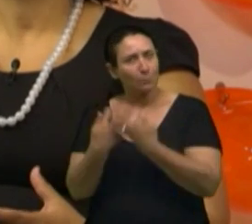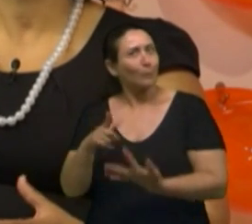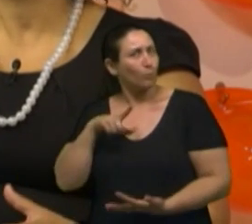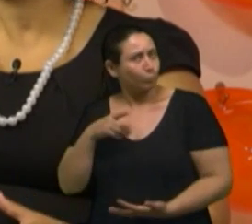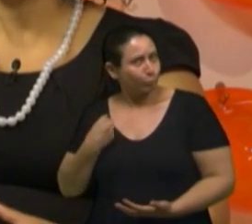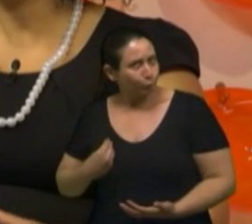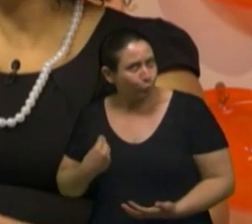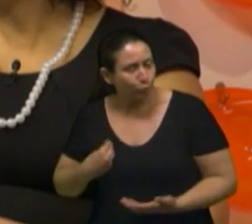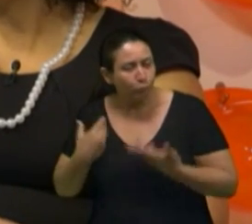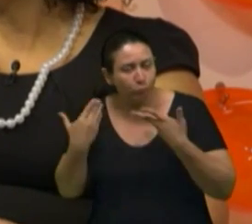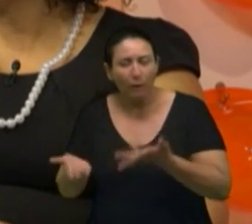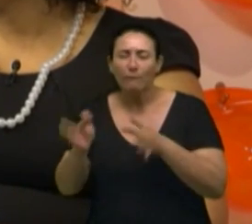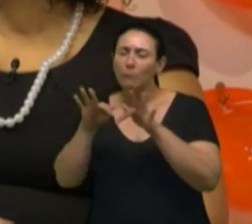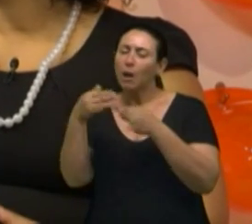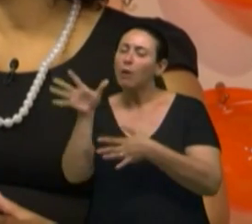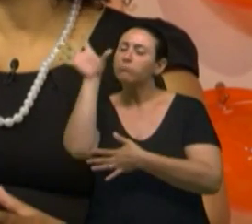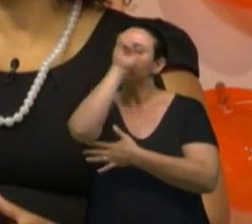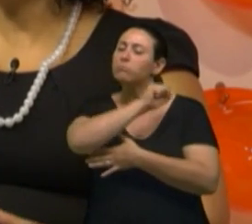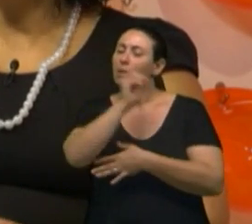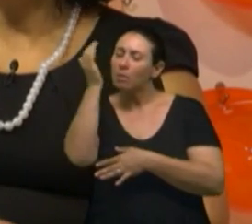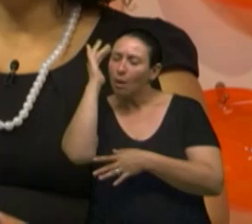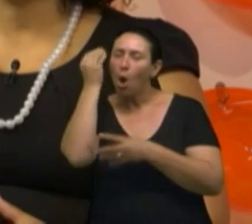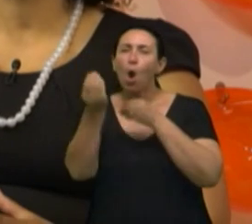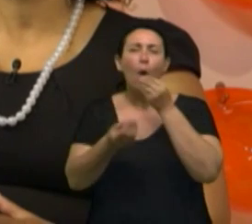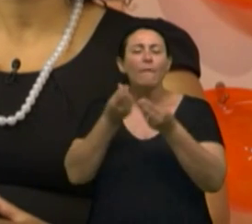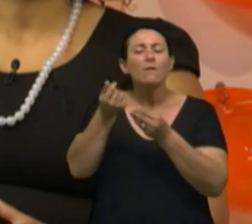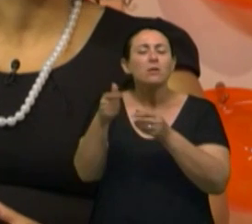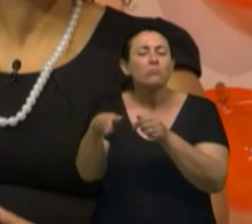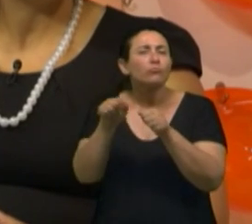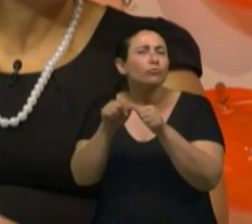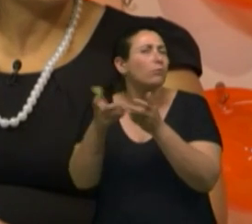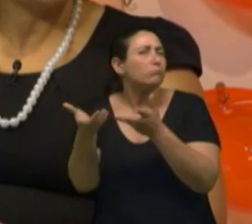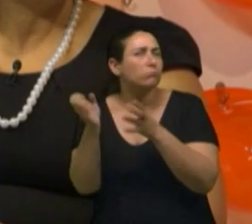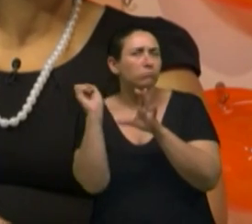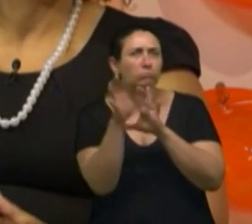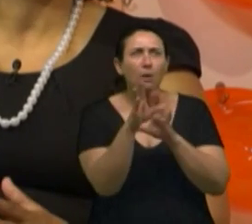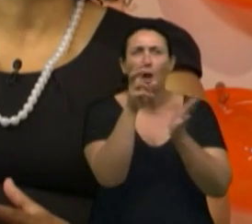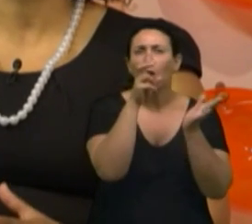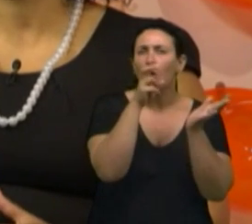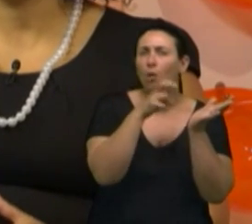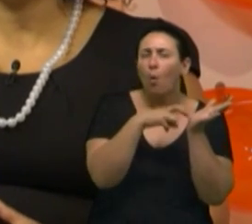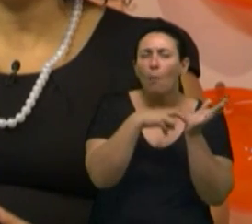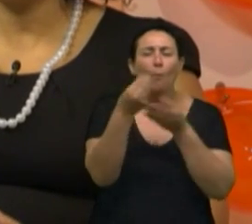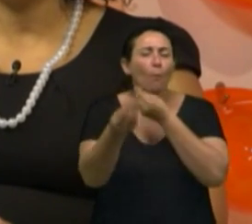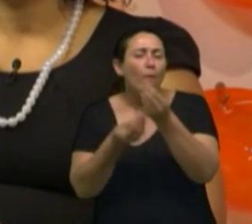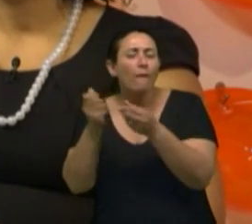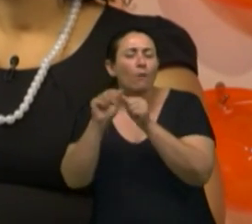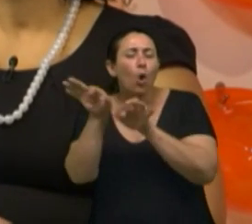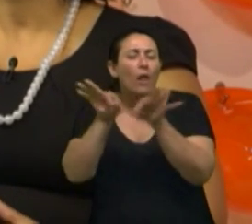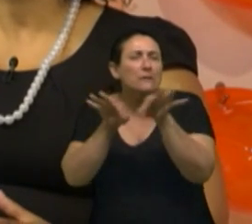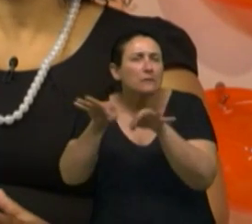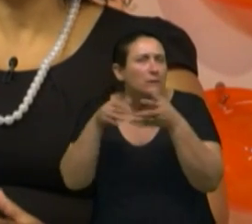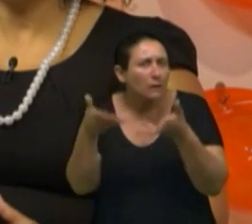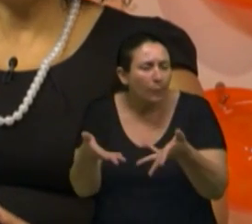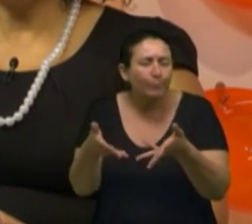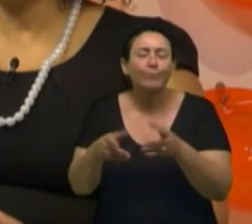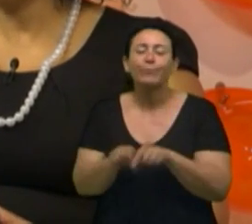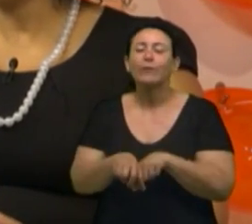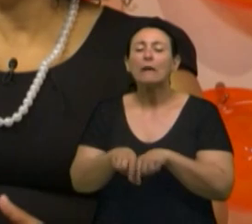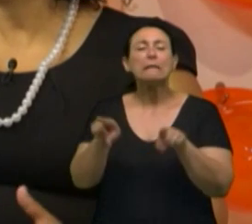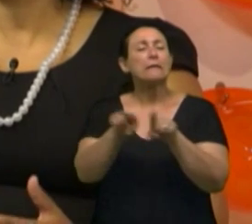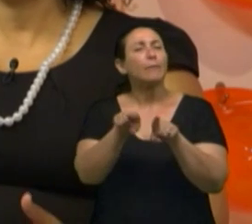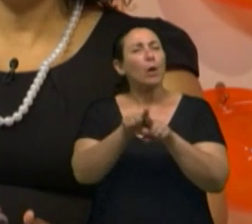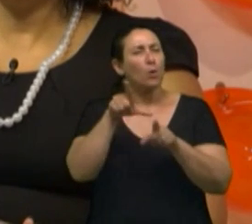né? Ela aprende como que vão fazer com o dinheiro, como é que vão economizar, como é que vão se organizar. Tem uma outra